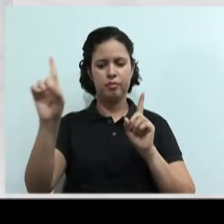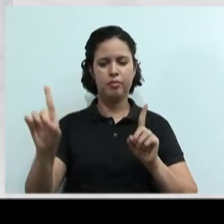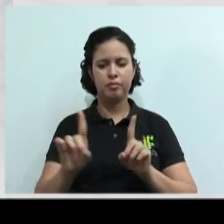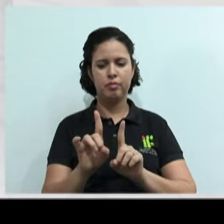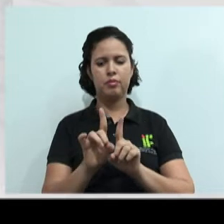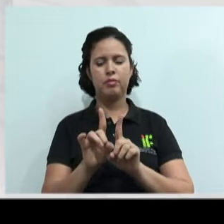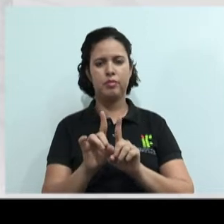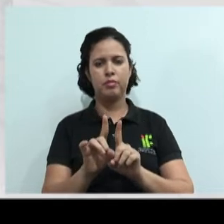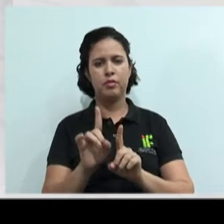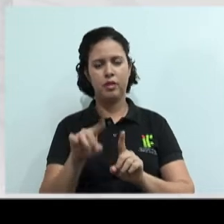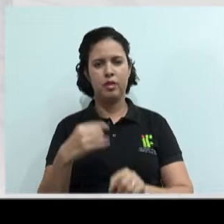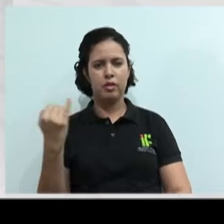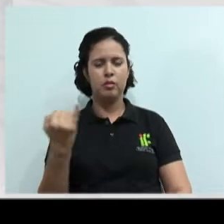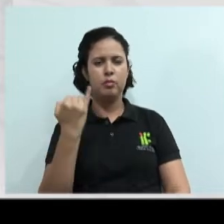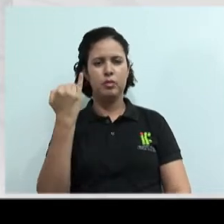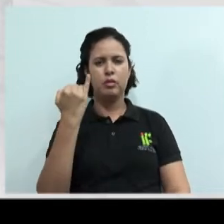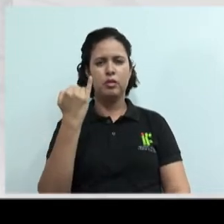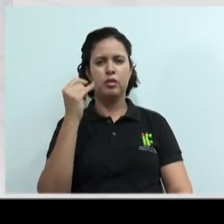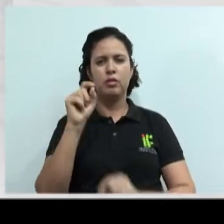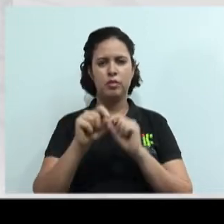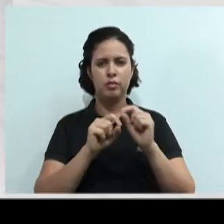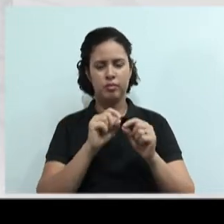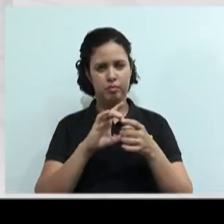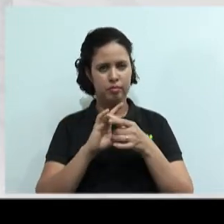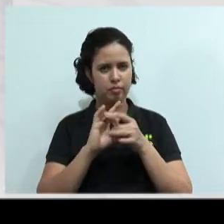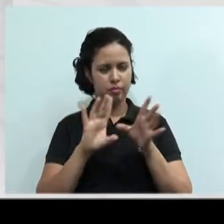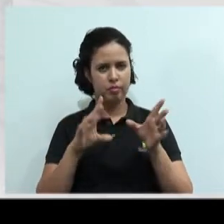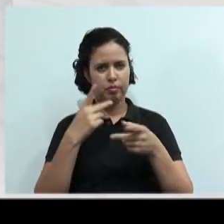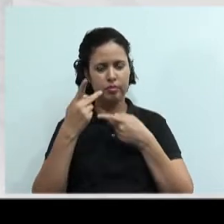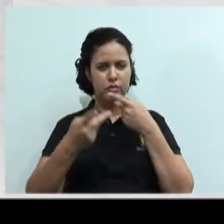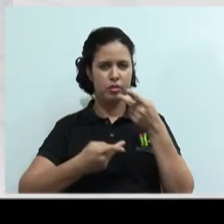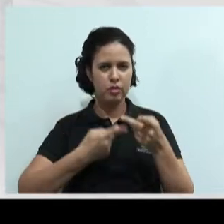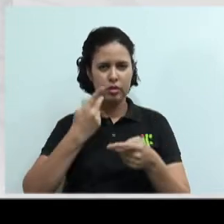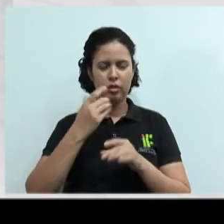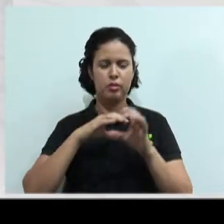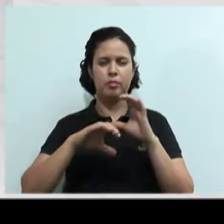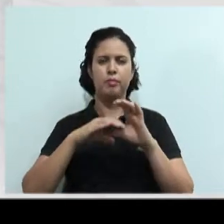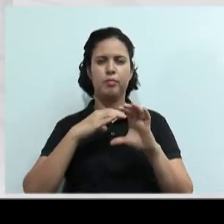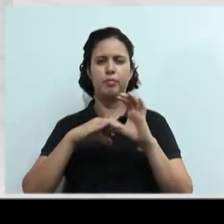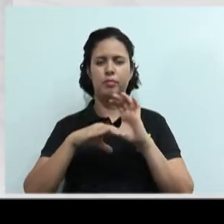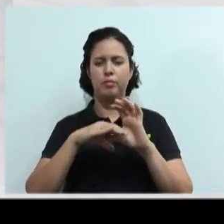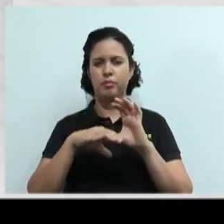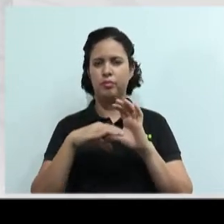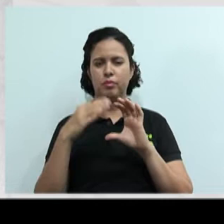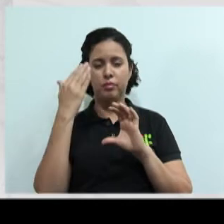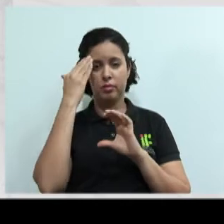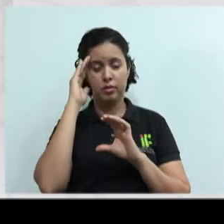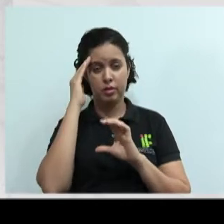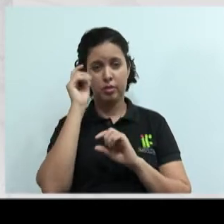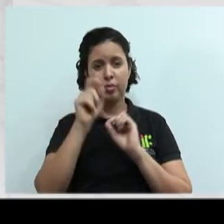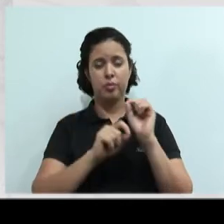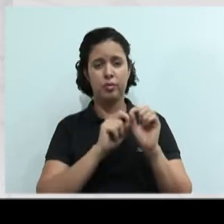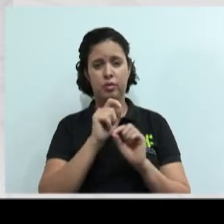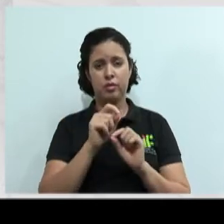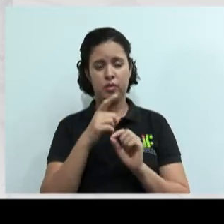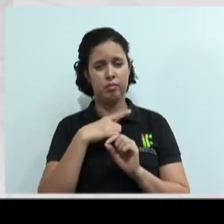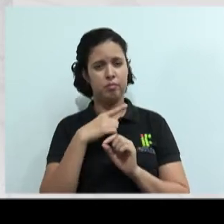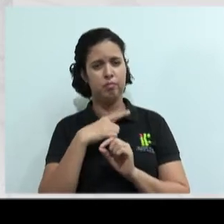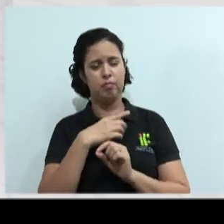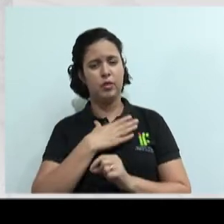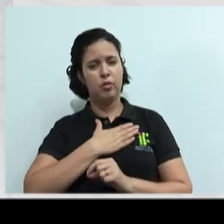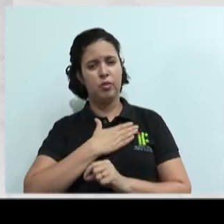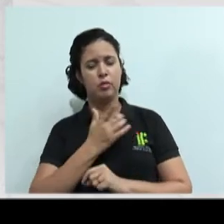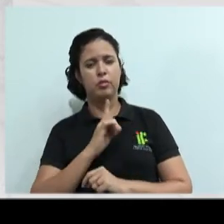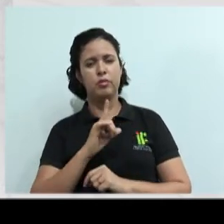Entenda o que é importante para ele, você deve deixá-lo falar, se comunicar, para você poder entender o que ele leva em consideração.